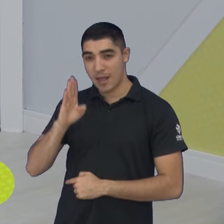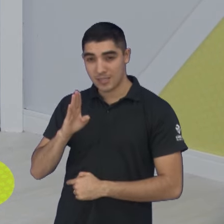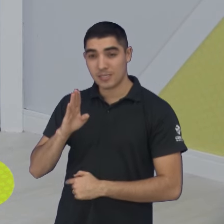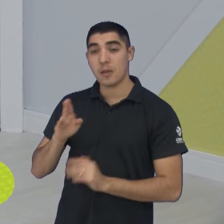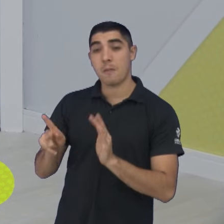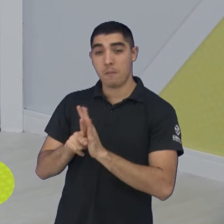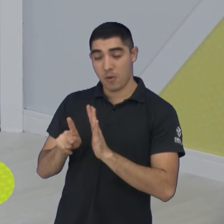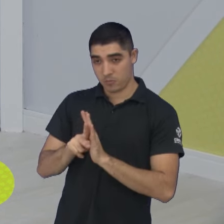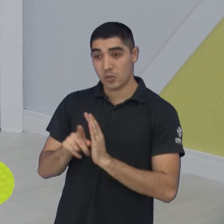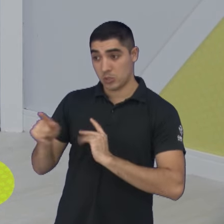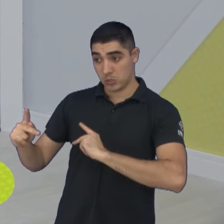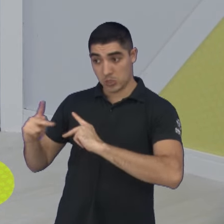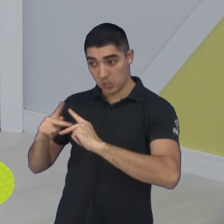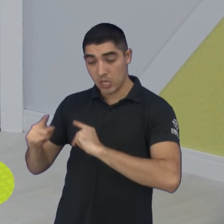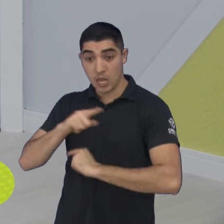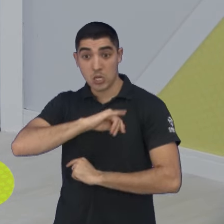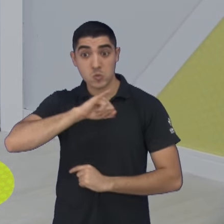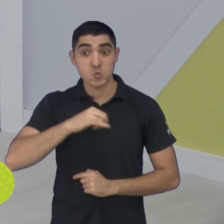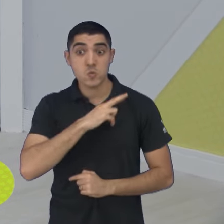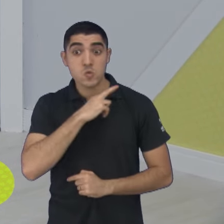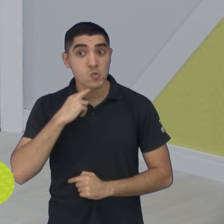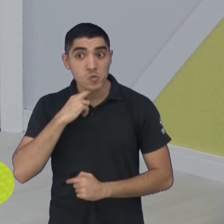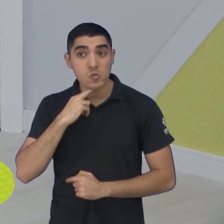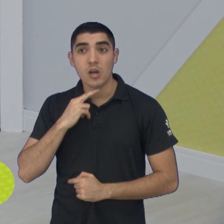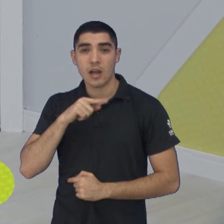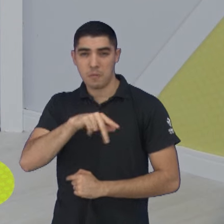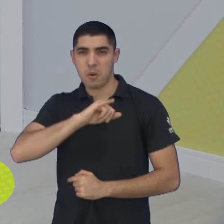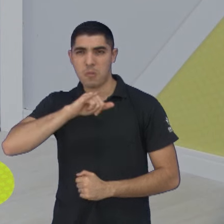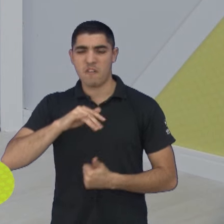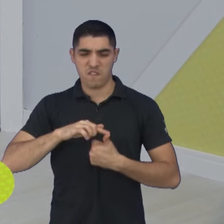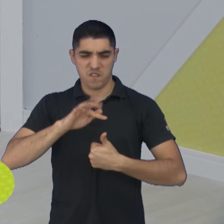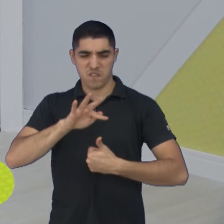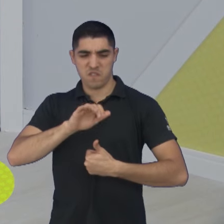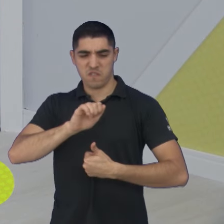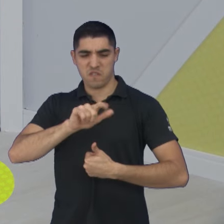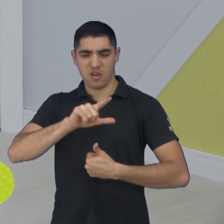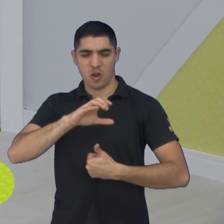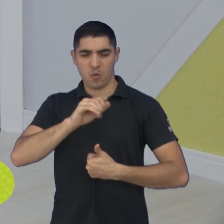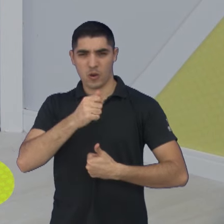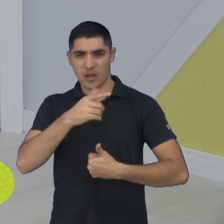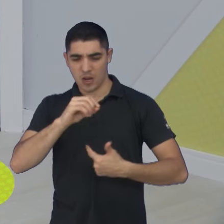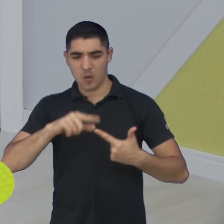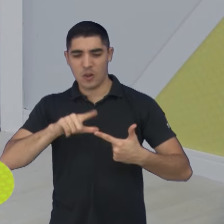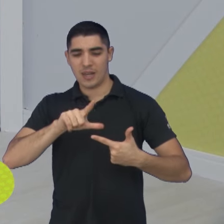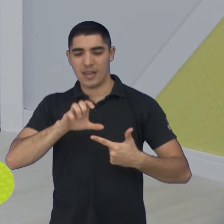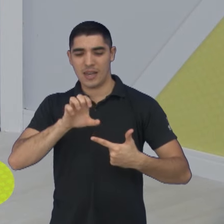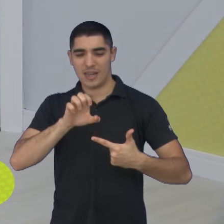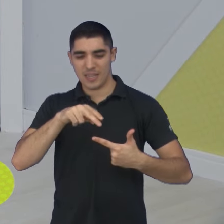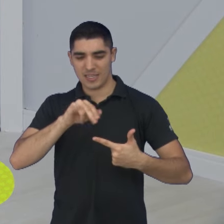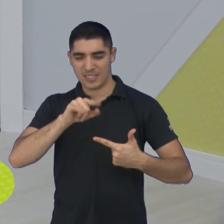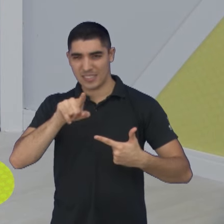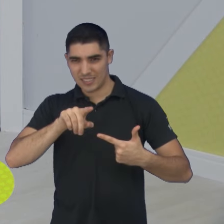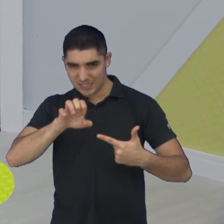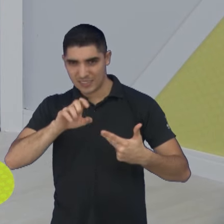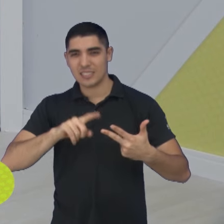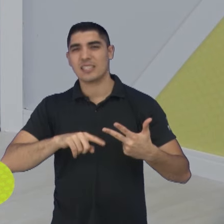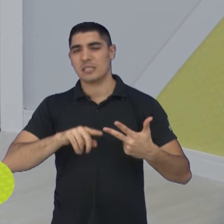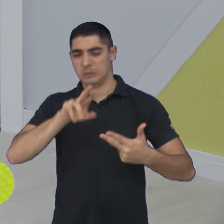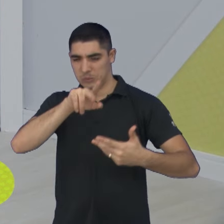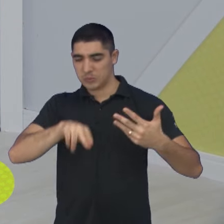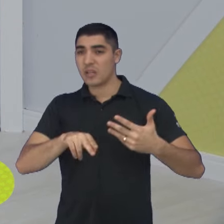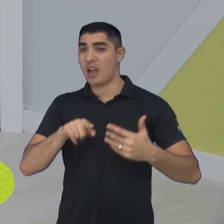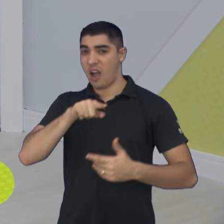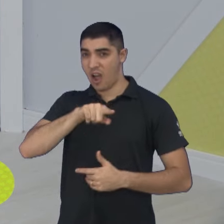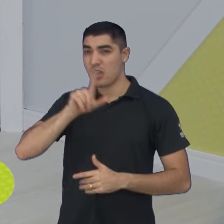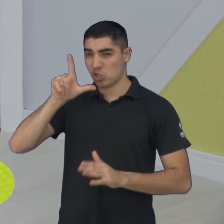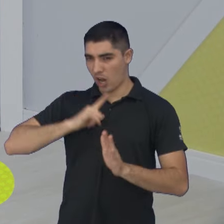fortíssima equipe de Jaraguá, de Falcão, Lenízio, Franklin no gol. É, aquilo lá dói no fundo da alma do torcedor do